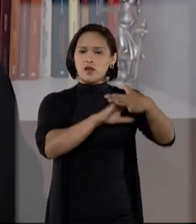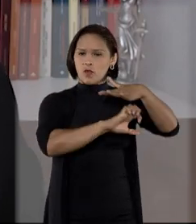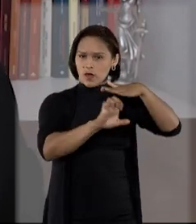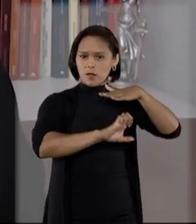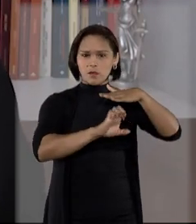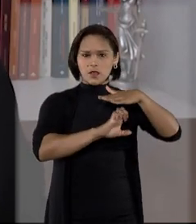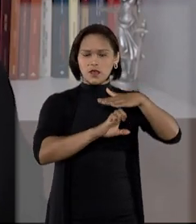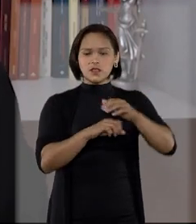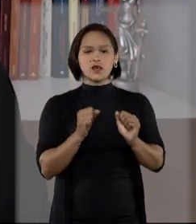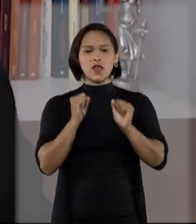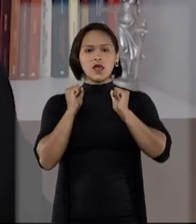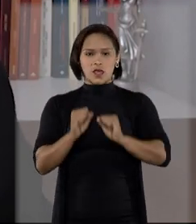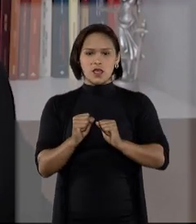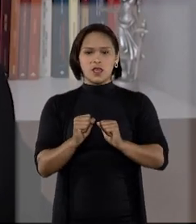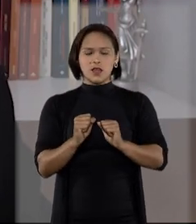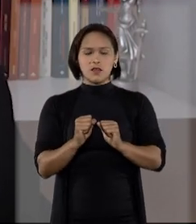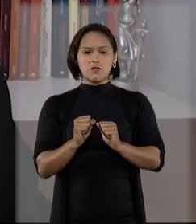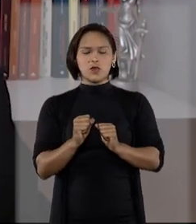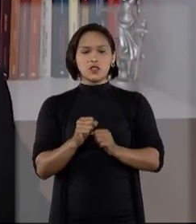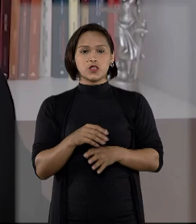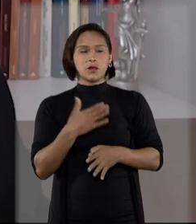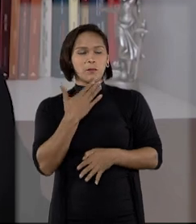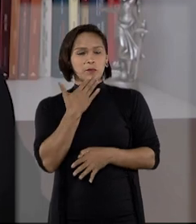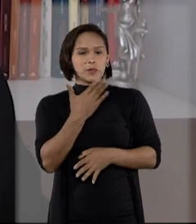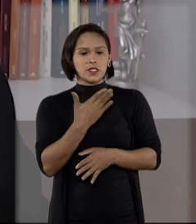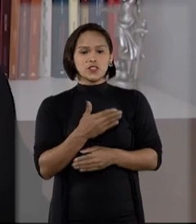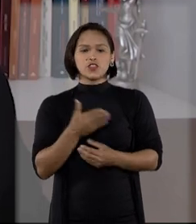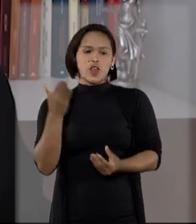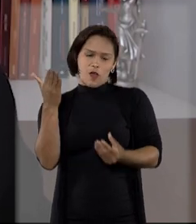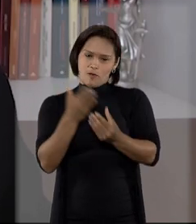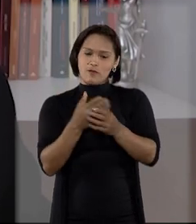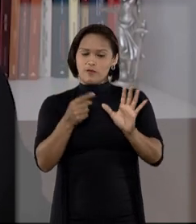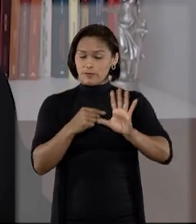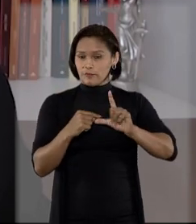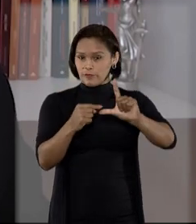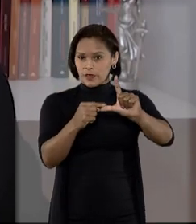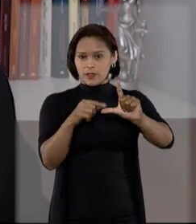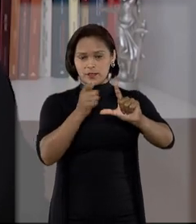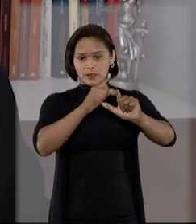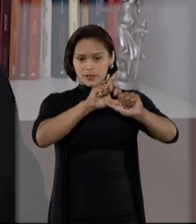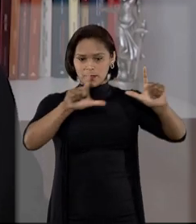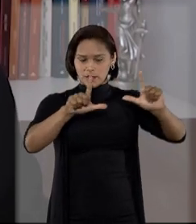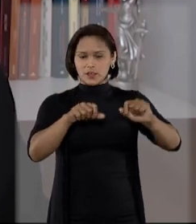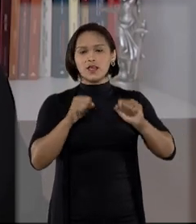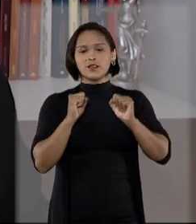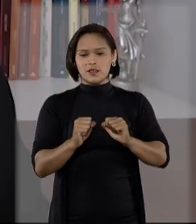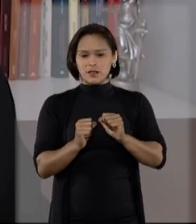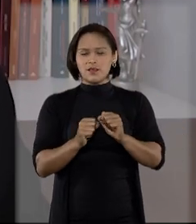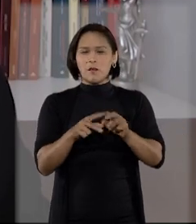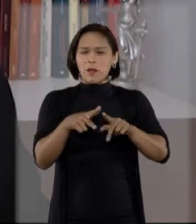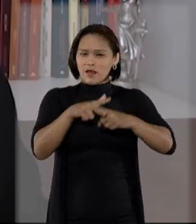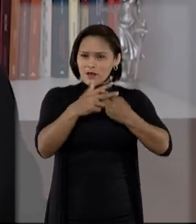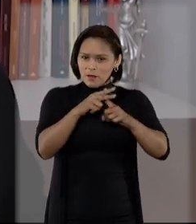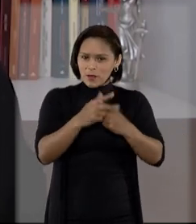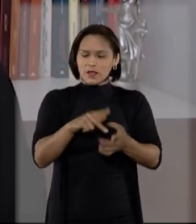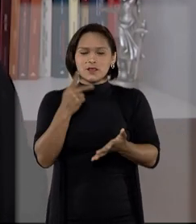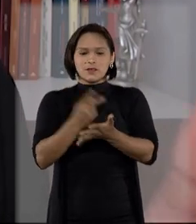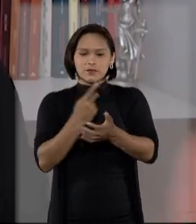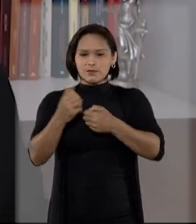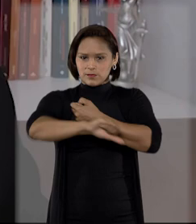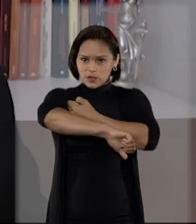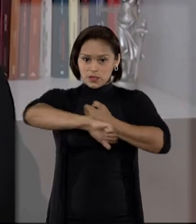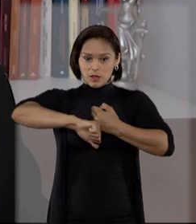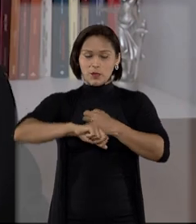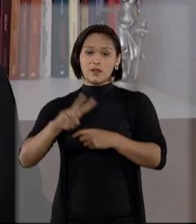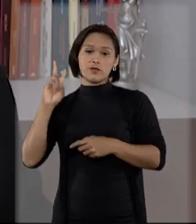construtora, ele pode sim exigir o cumprimento da oferta anunciada e até mesmo uma reparação por danos morais, porque